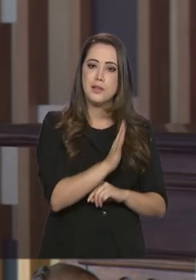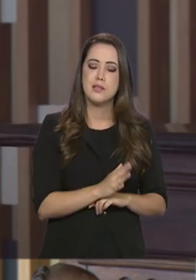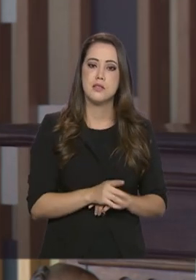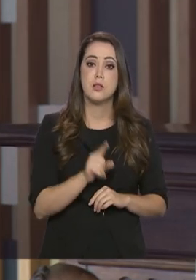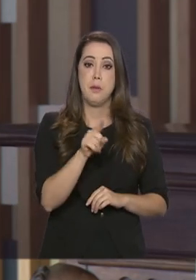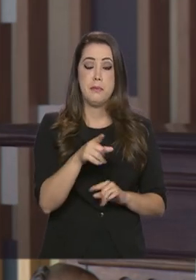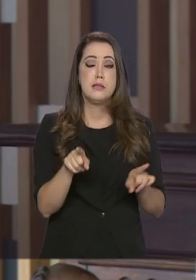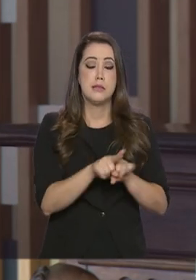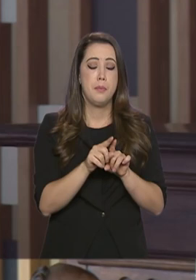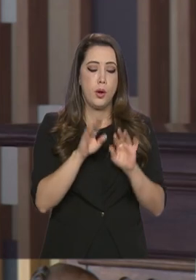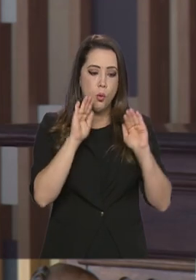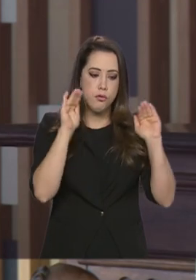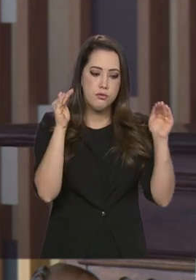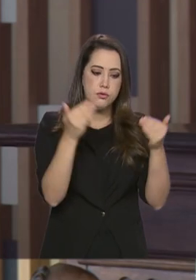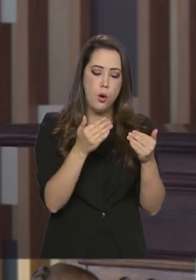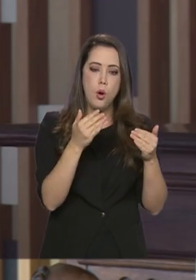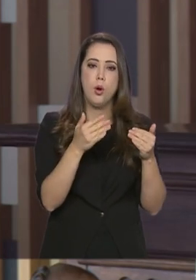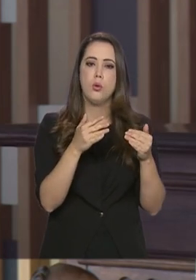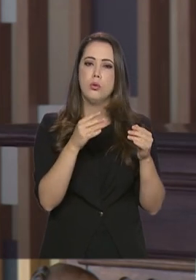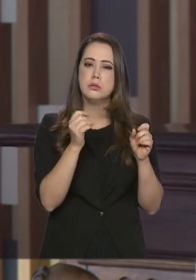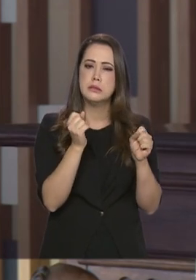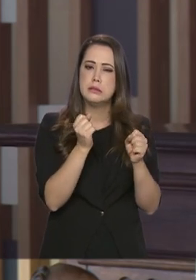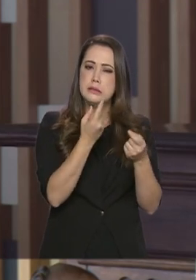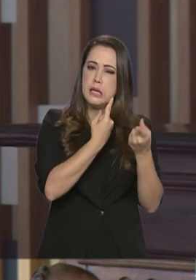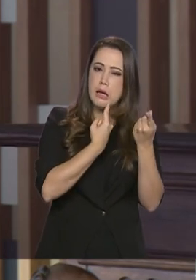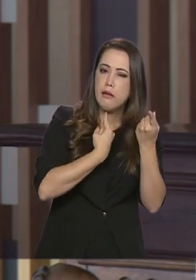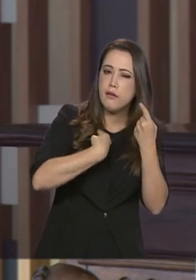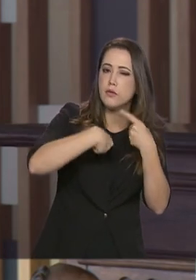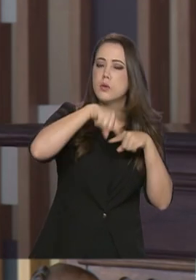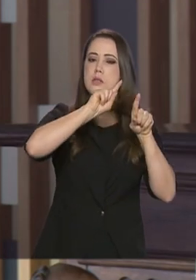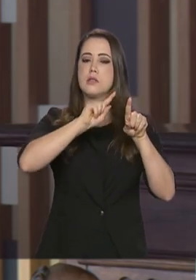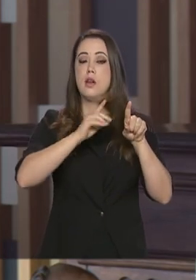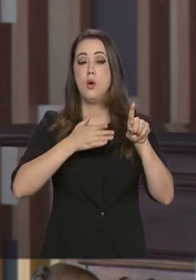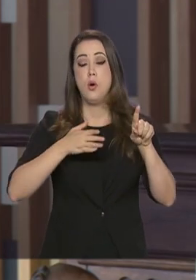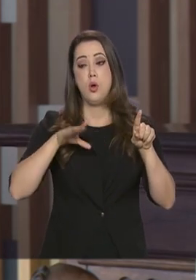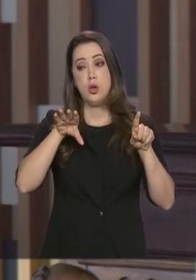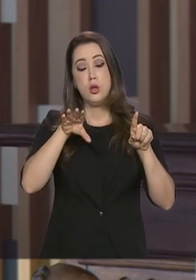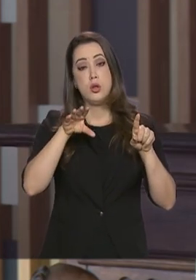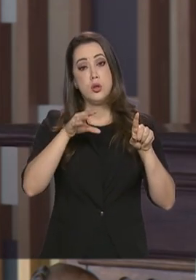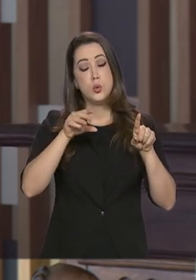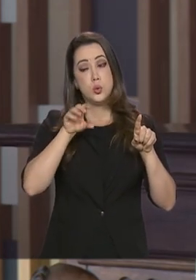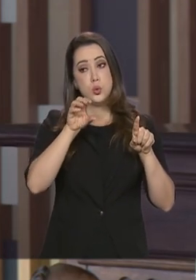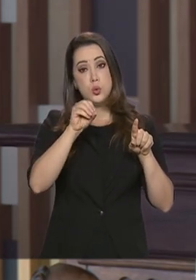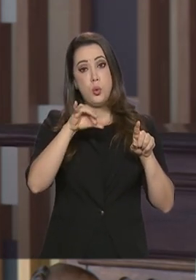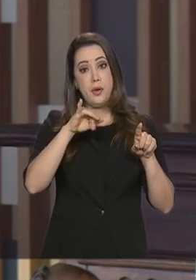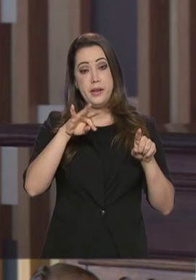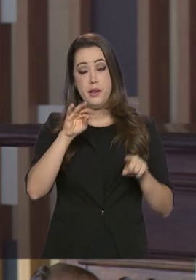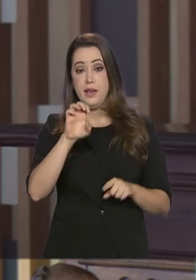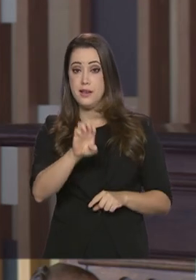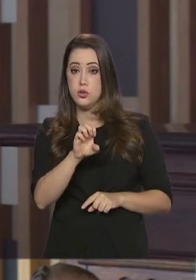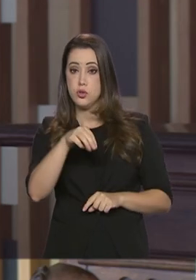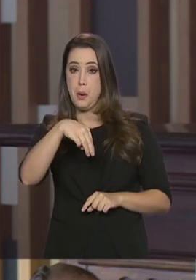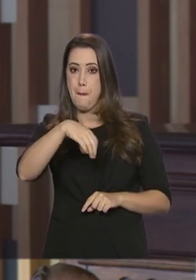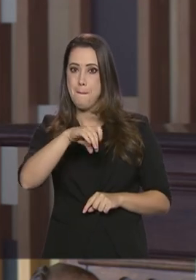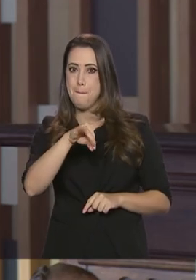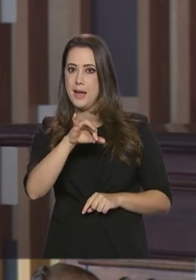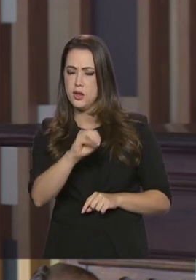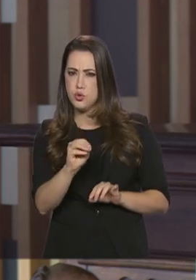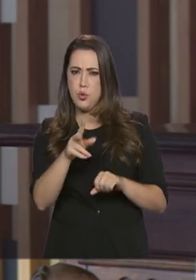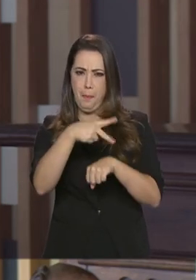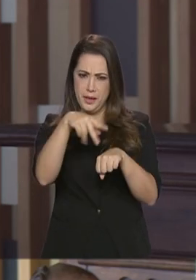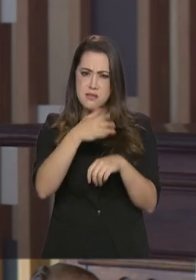para melhor. Esse acordo recente dos Emirados Árabes com Israel mostrou isso. O crescente reconhecimento dos países árabes em relação